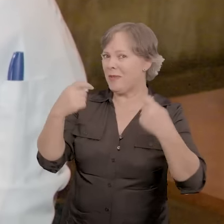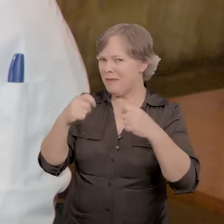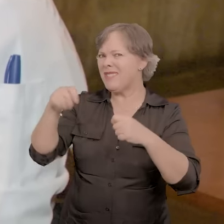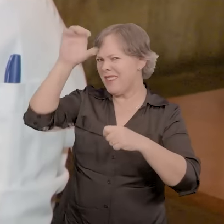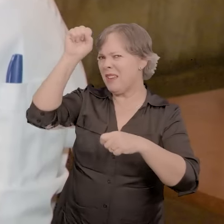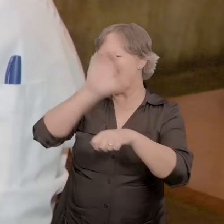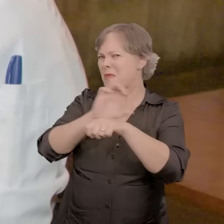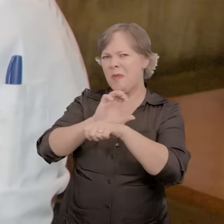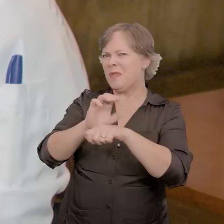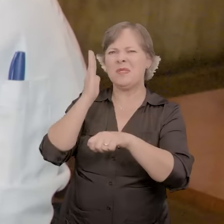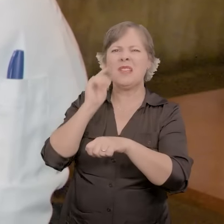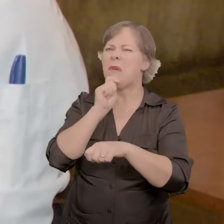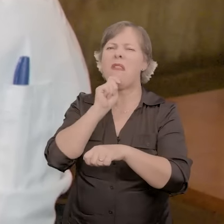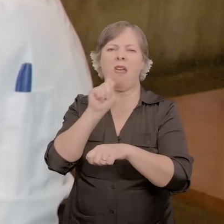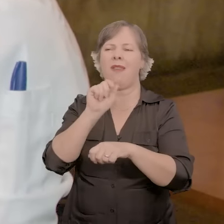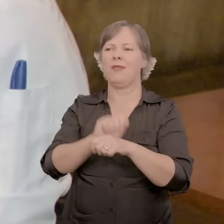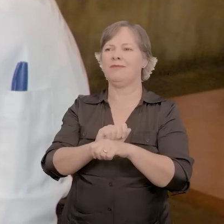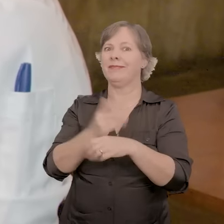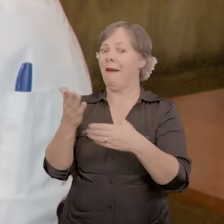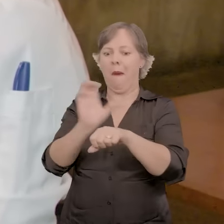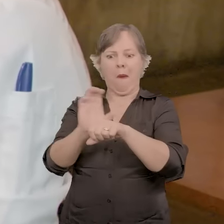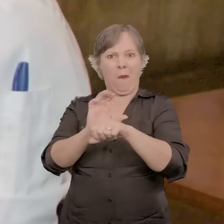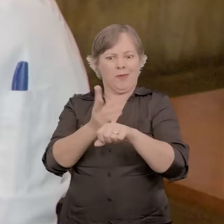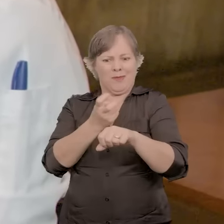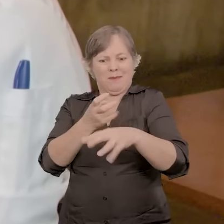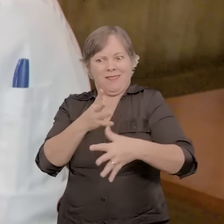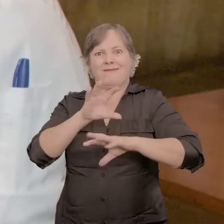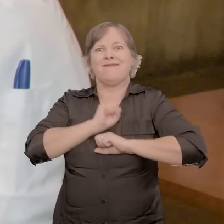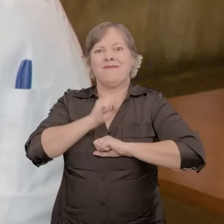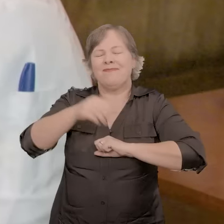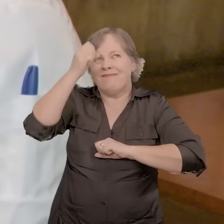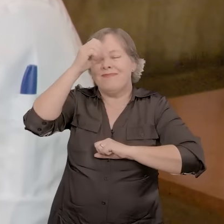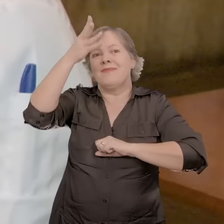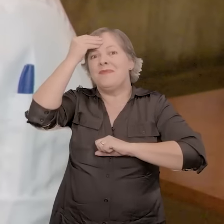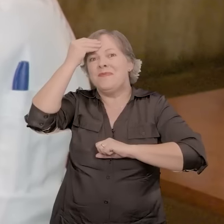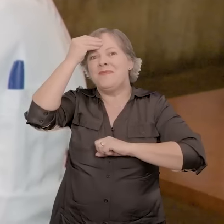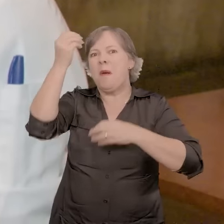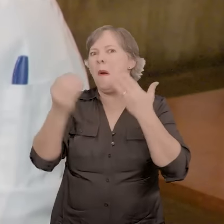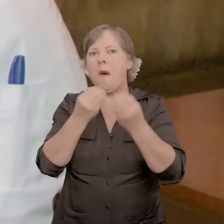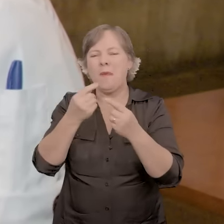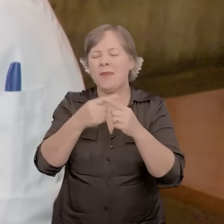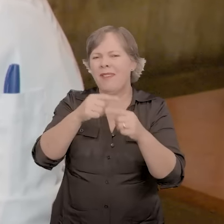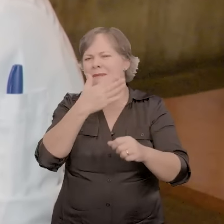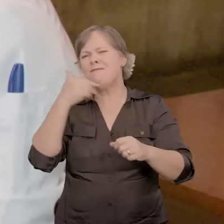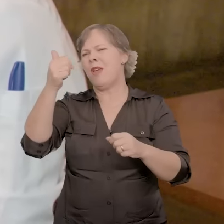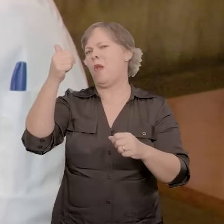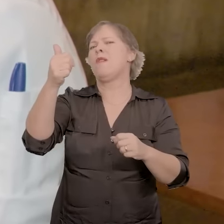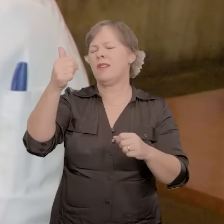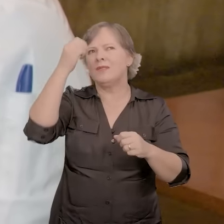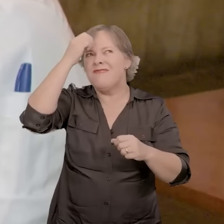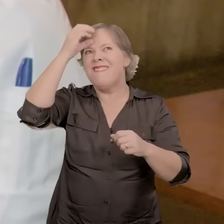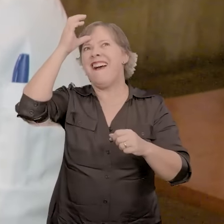aprende no curso. E com o curso, assim, foi maravilhoso, porque, né, a gente vai aperfeiçoando o